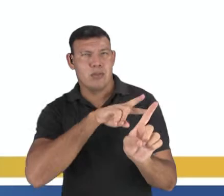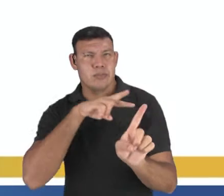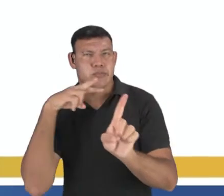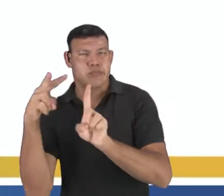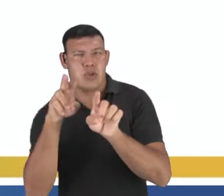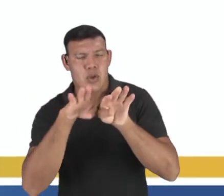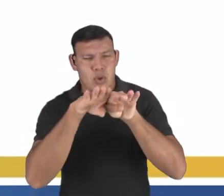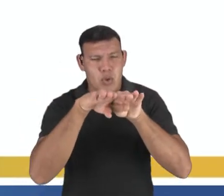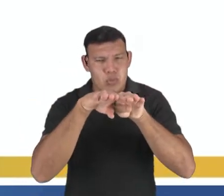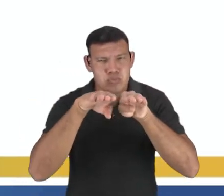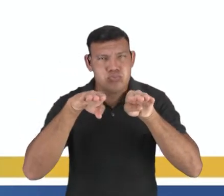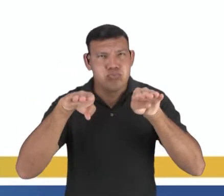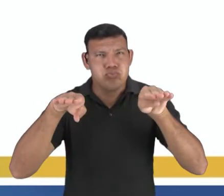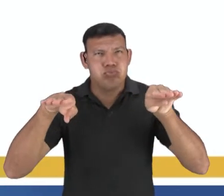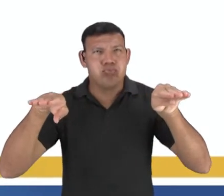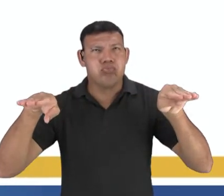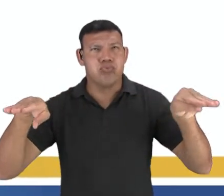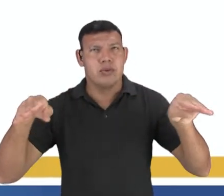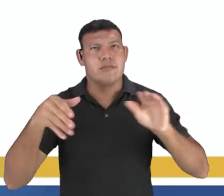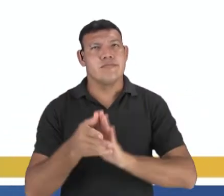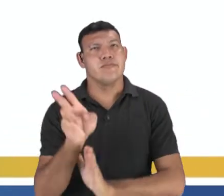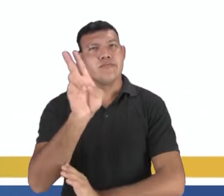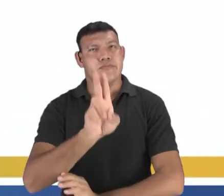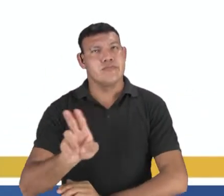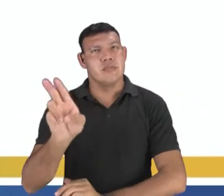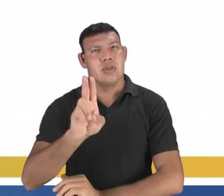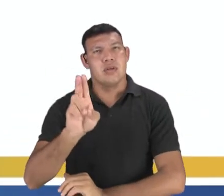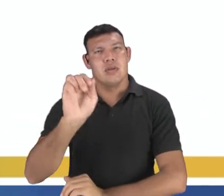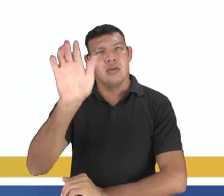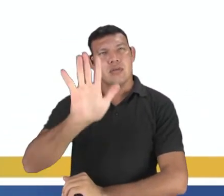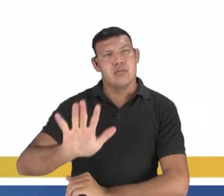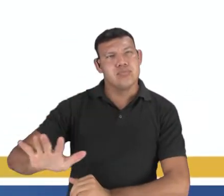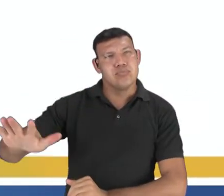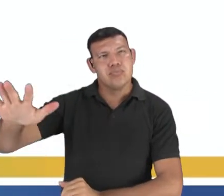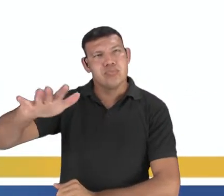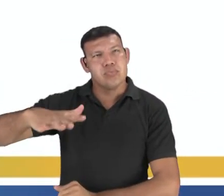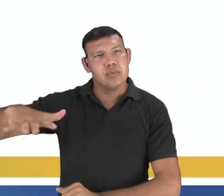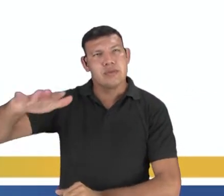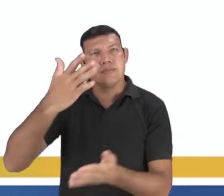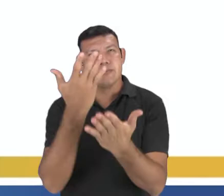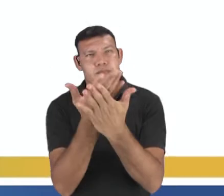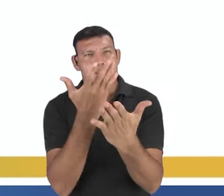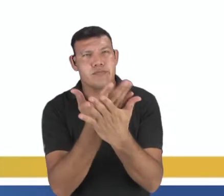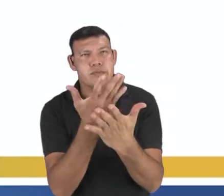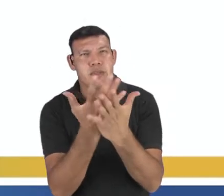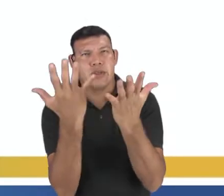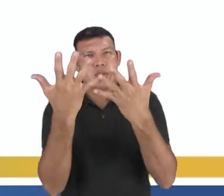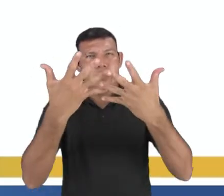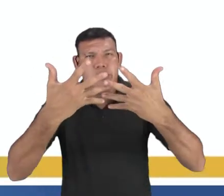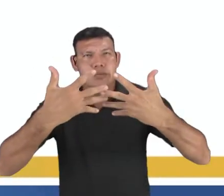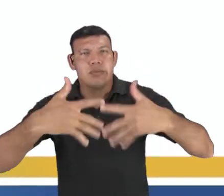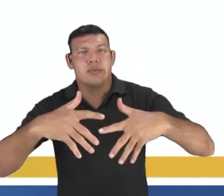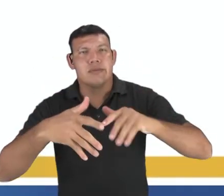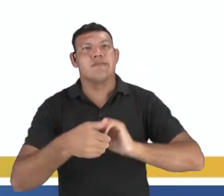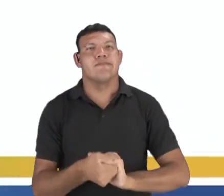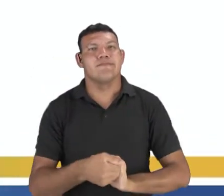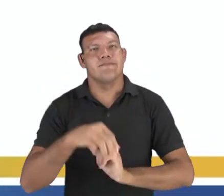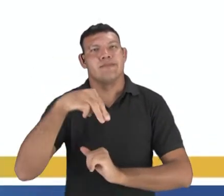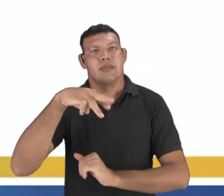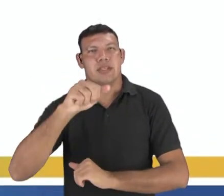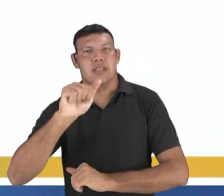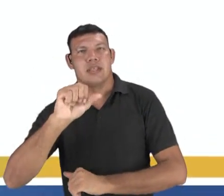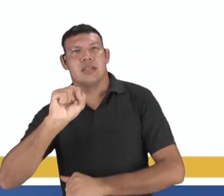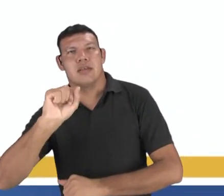interferência das massas de ar e a longa distância. A pintura a óleo e o uso da